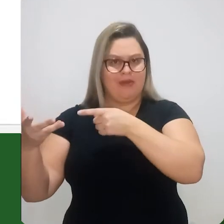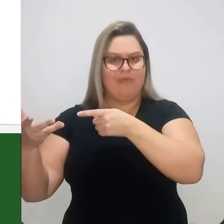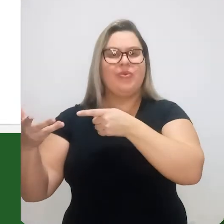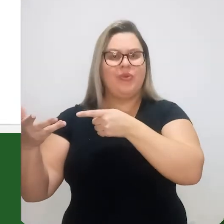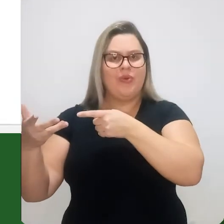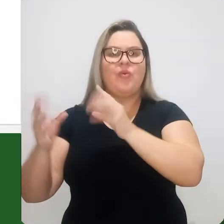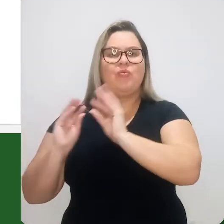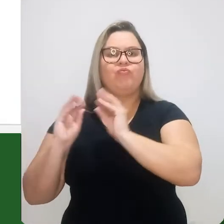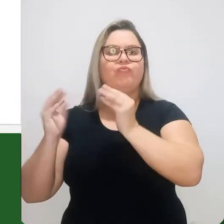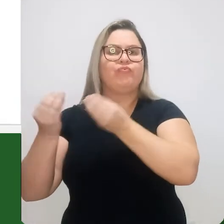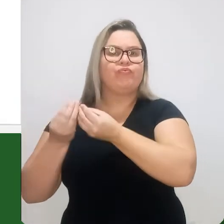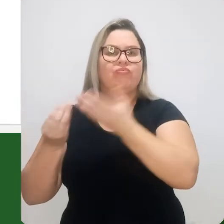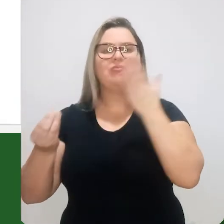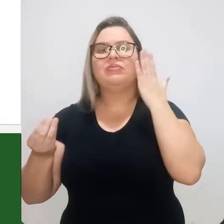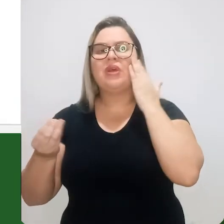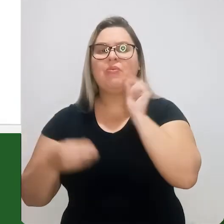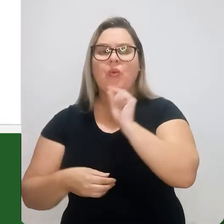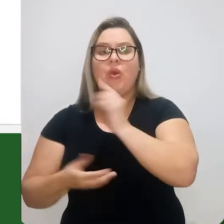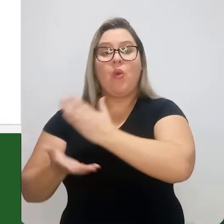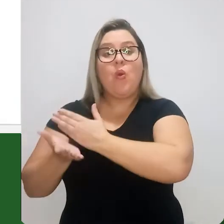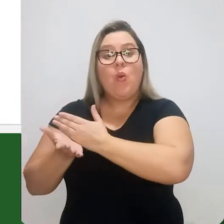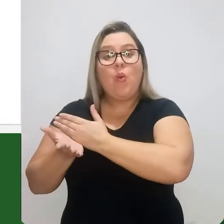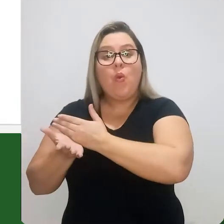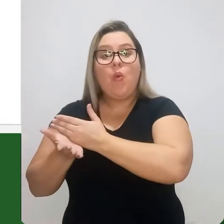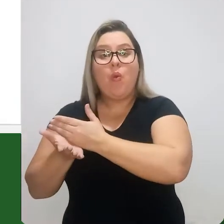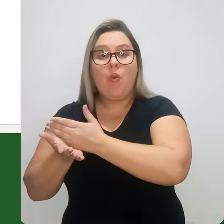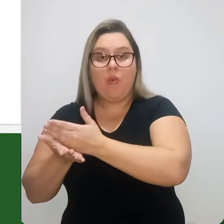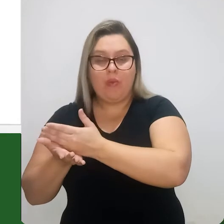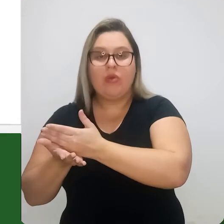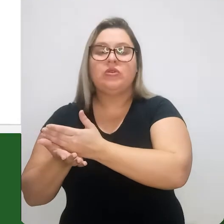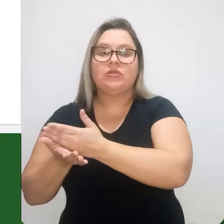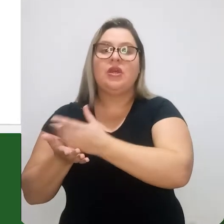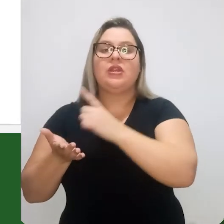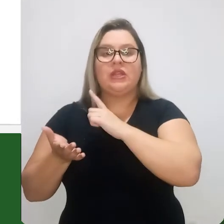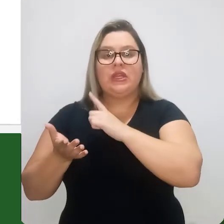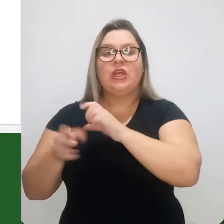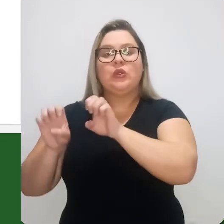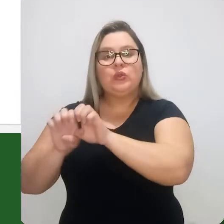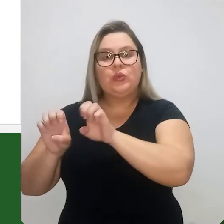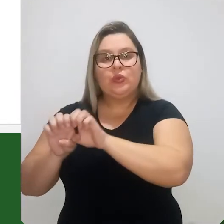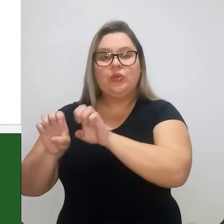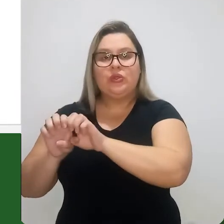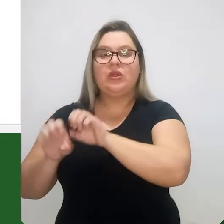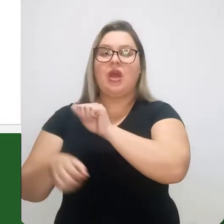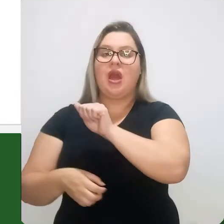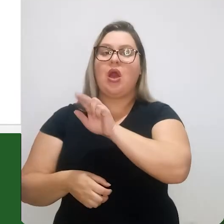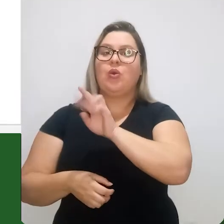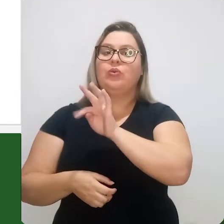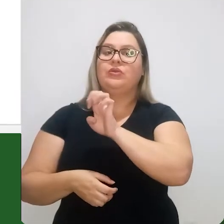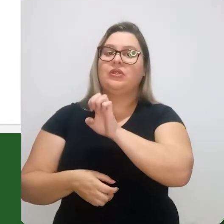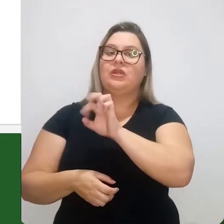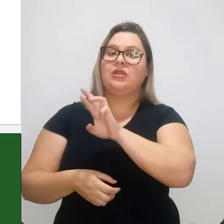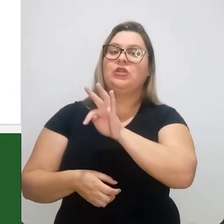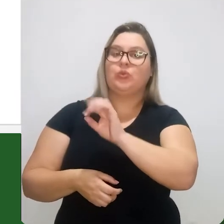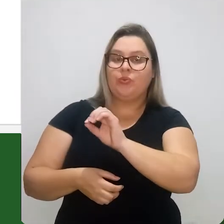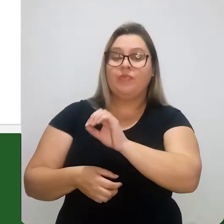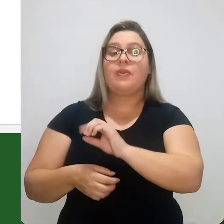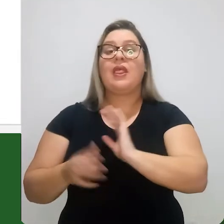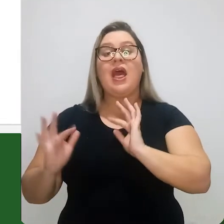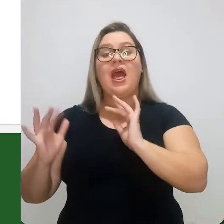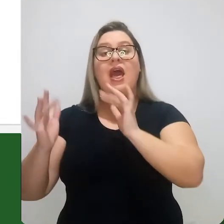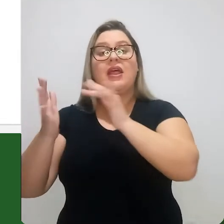de equilíbrio para essa concentração? O estado inicial está no campo austenítico, então a microestrutura é austenítico.